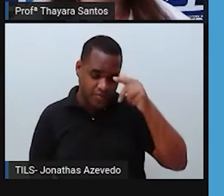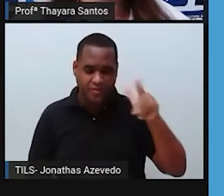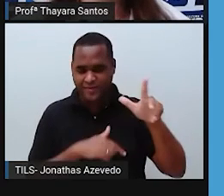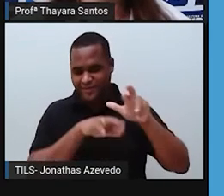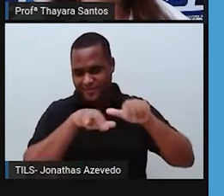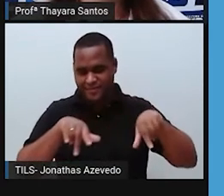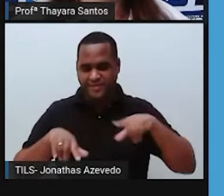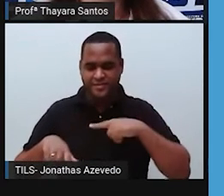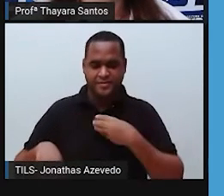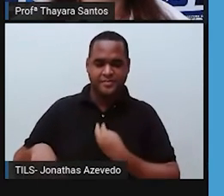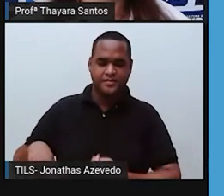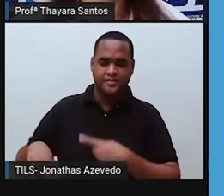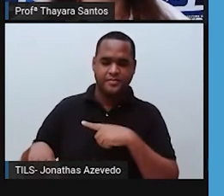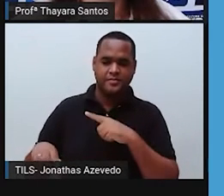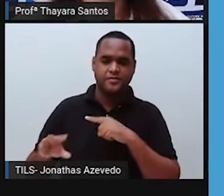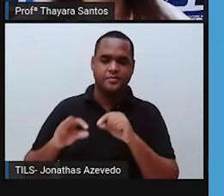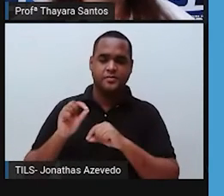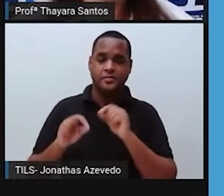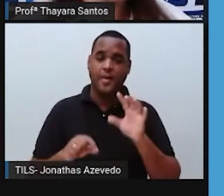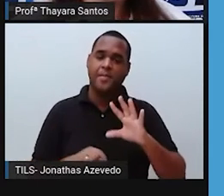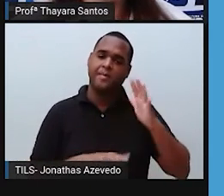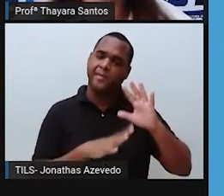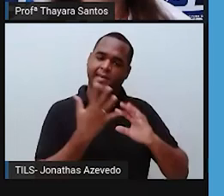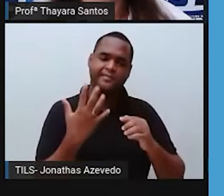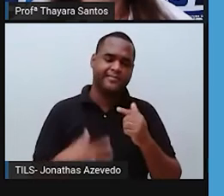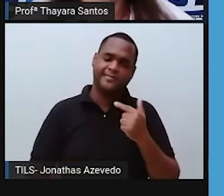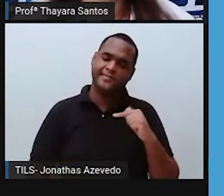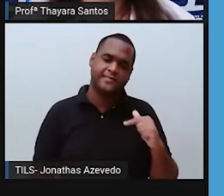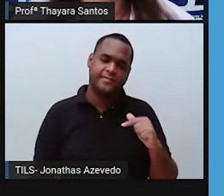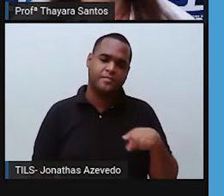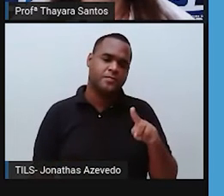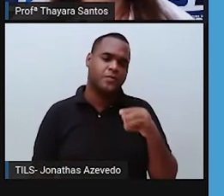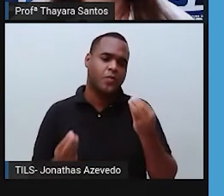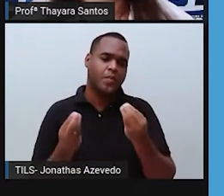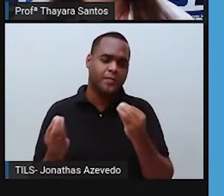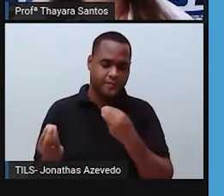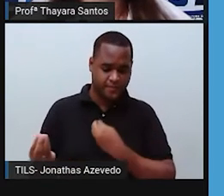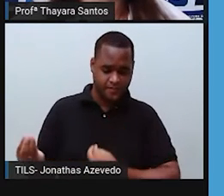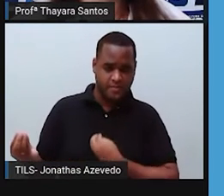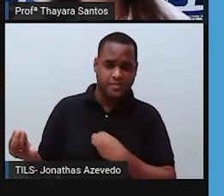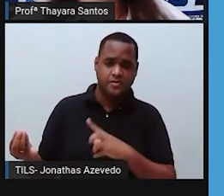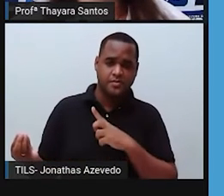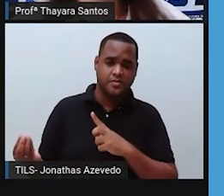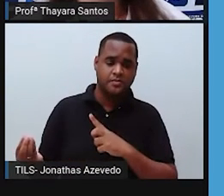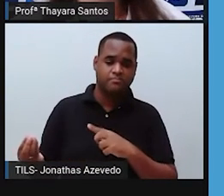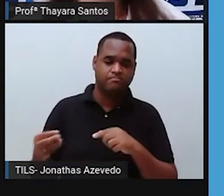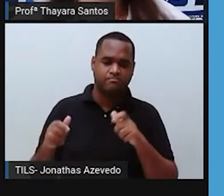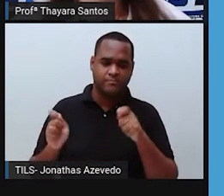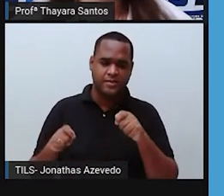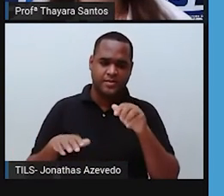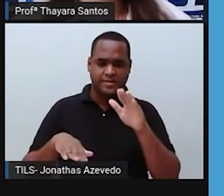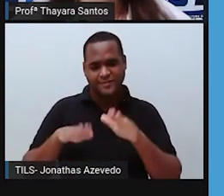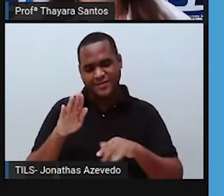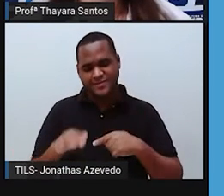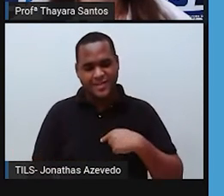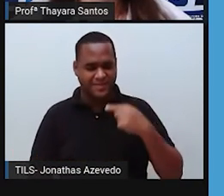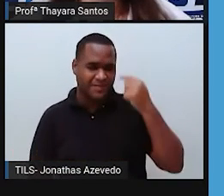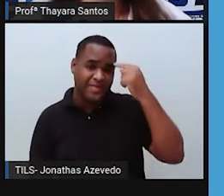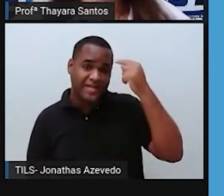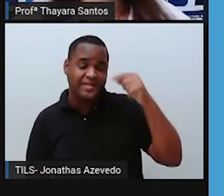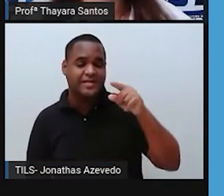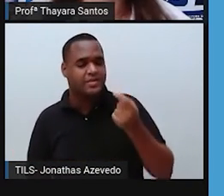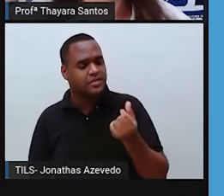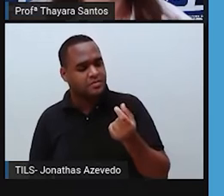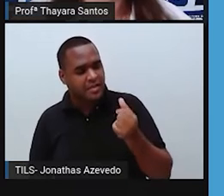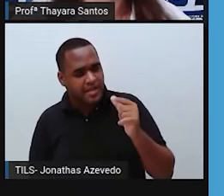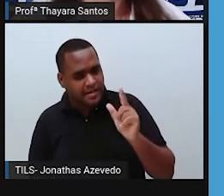fazendo, vai chegar uma época que a gente não vai ter mais esses recursos. E como é que a gente vai sobreviver? Então, talvez seja muito mais barato,